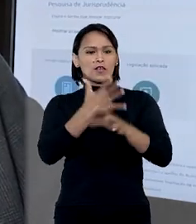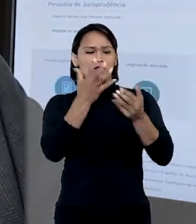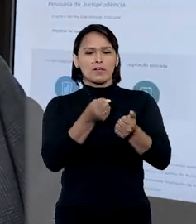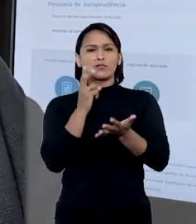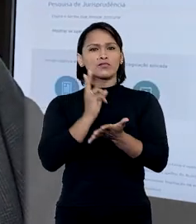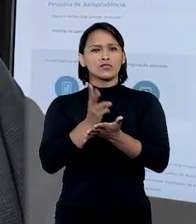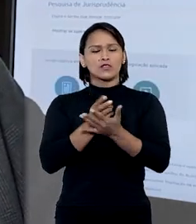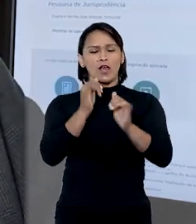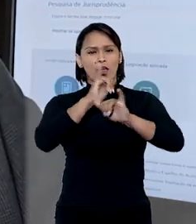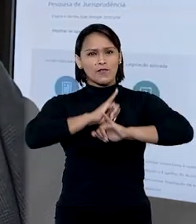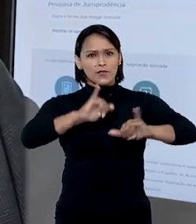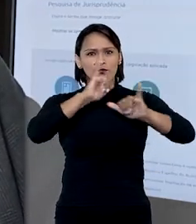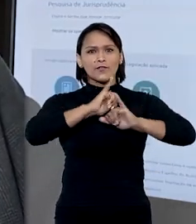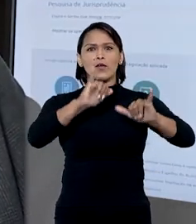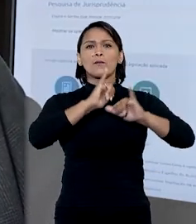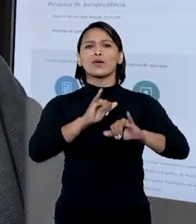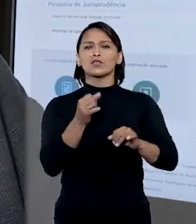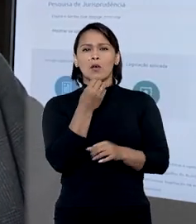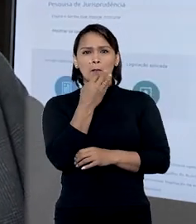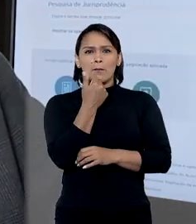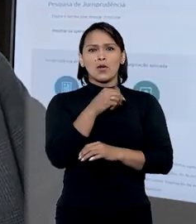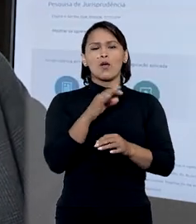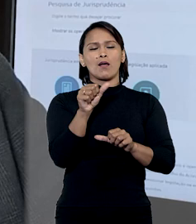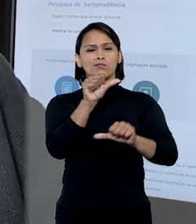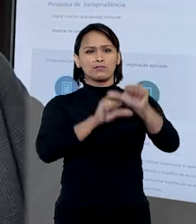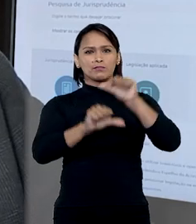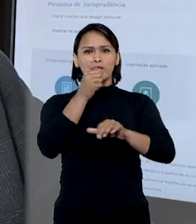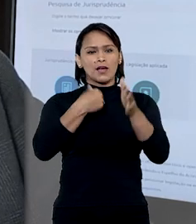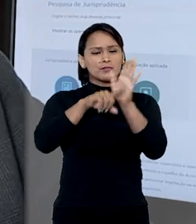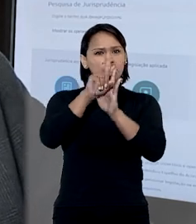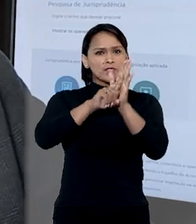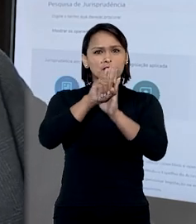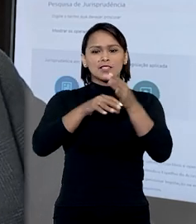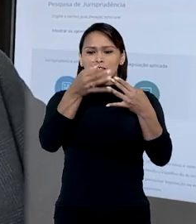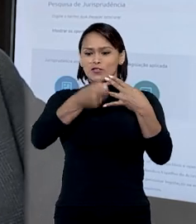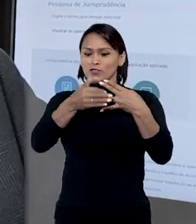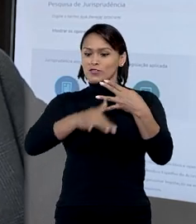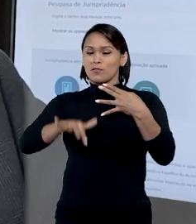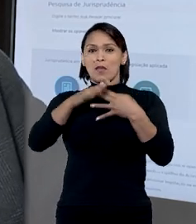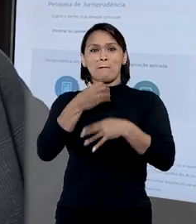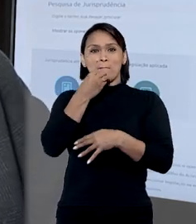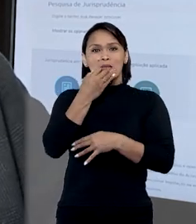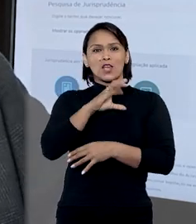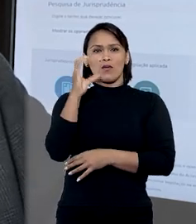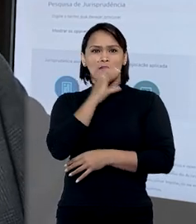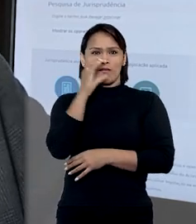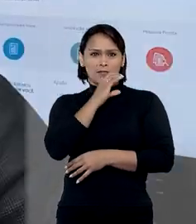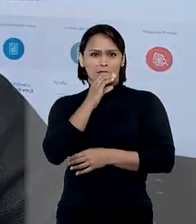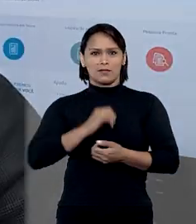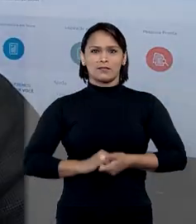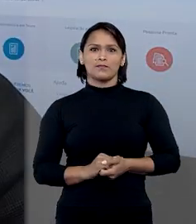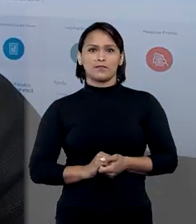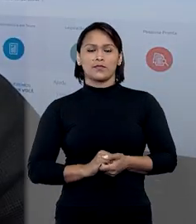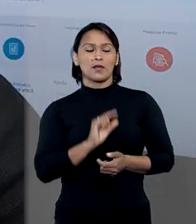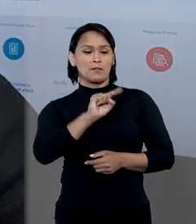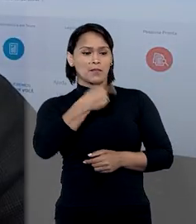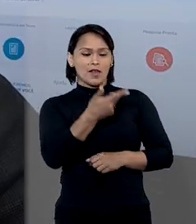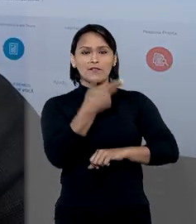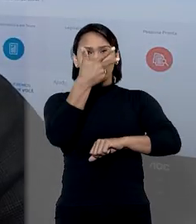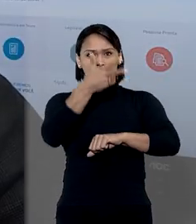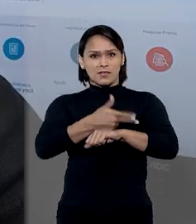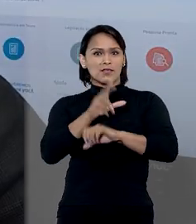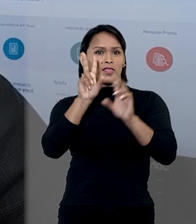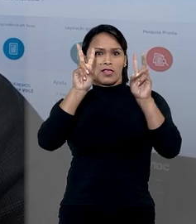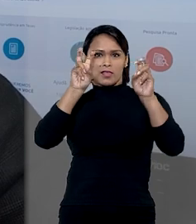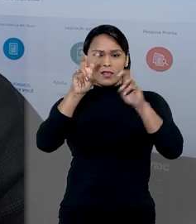vamos continuar a dar para você dicas que vão ajudar a tornar a sua pesquisa de jurisprudência ainda mais eficiente. Para rever esse tema,